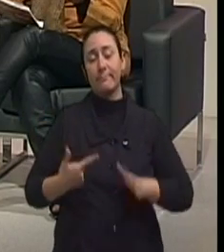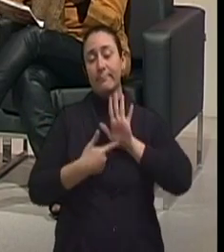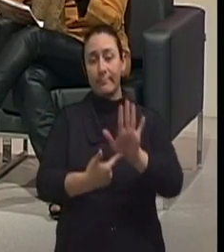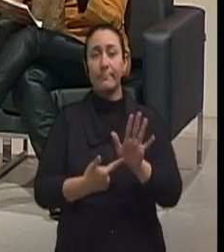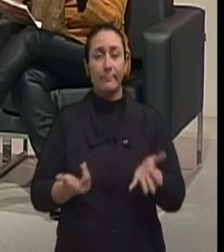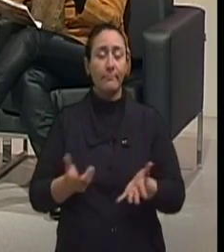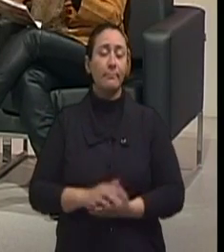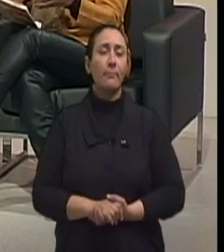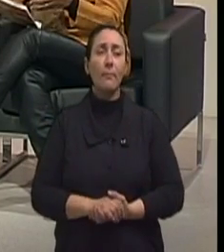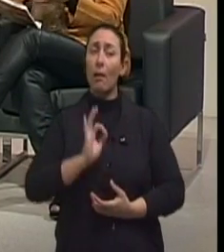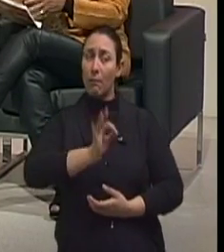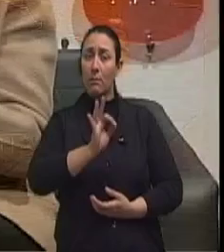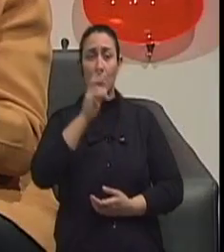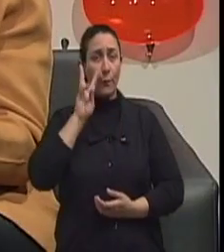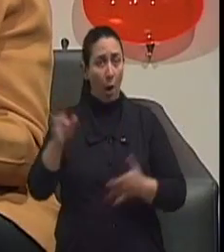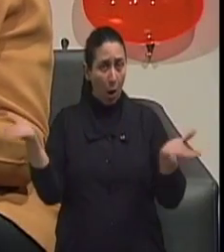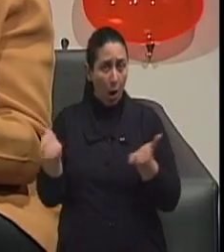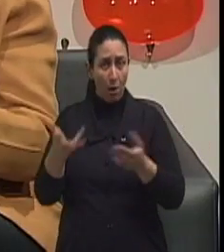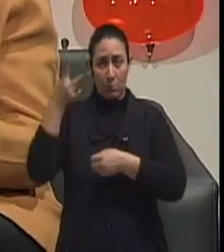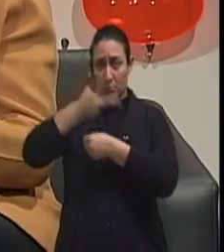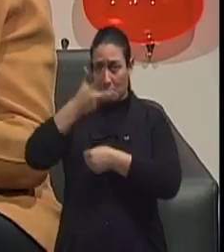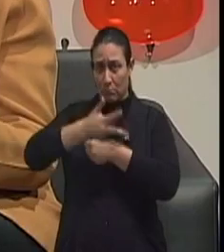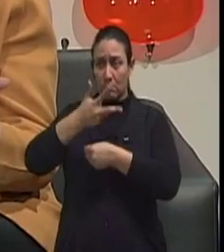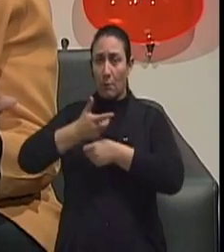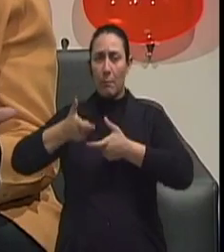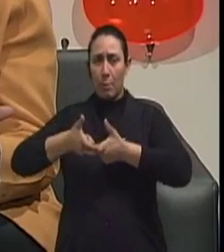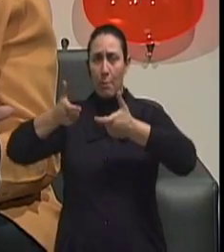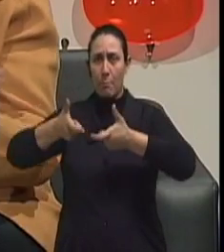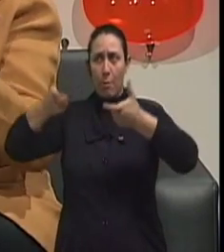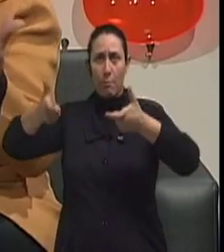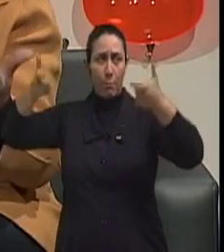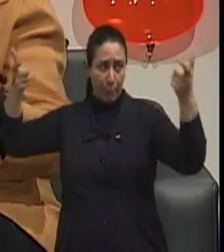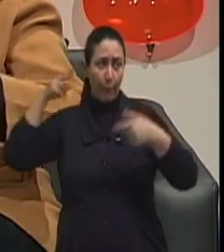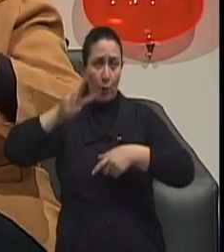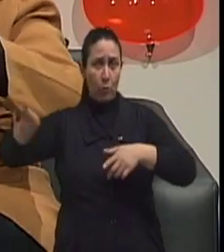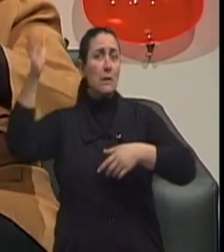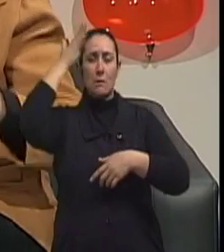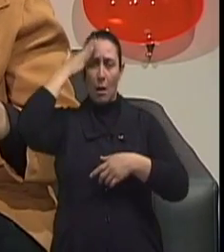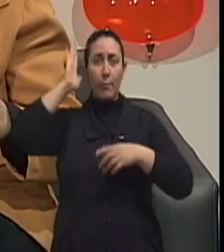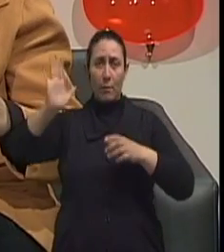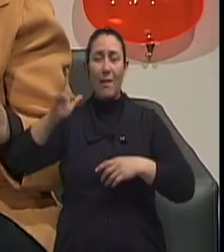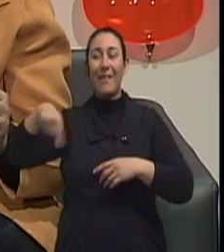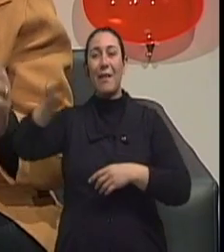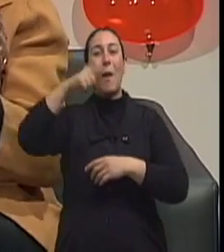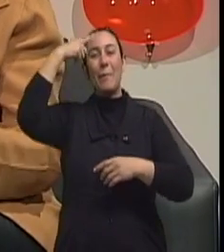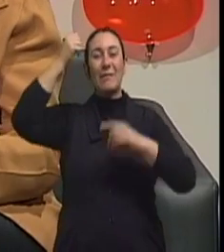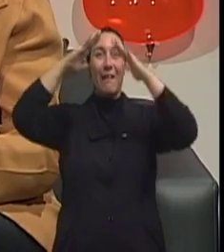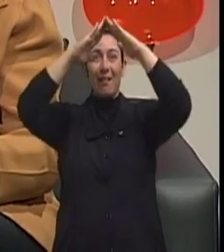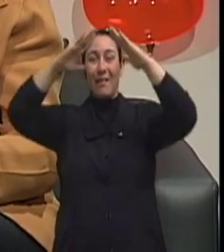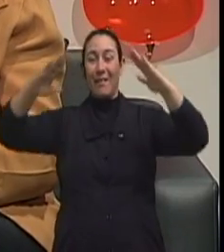gente pensar que a população idosa mundial cresce vertiginosamente, a gente já sabe, a pirâmide está se invertendo, né?